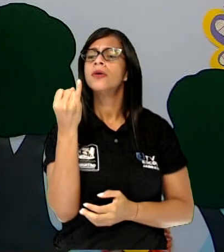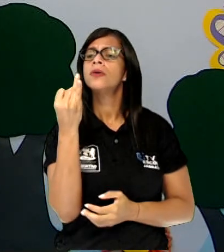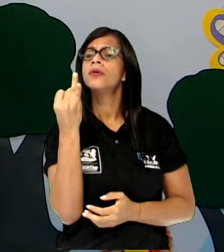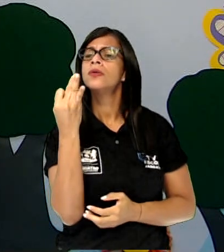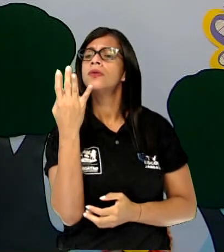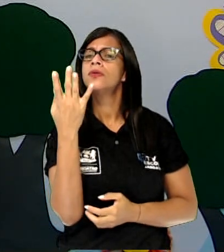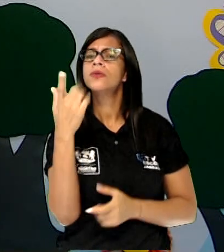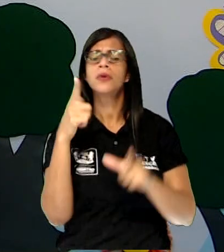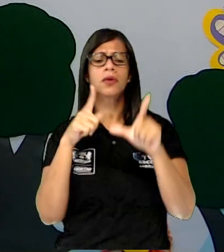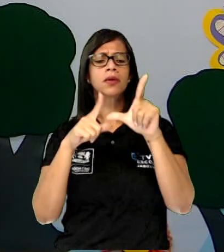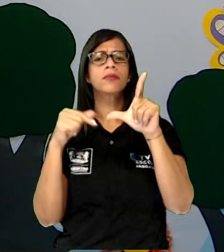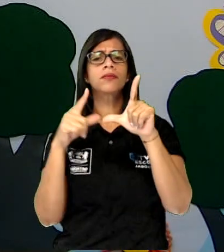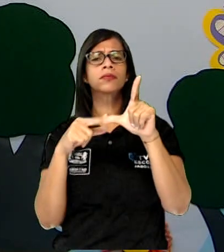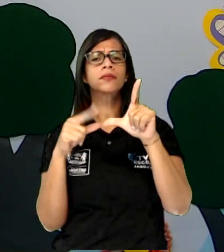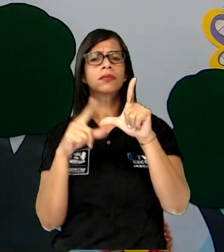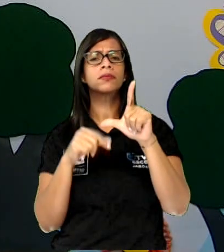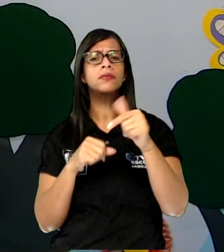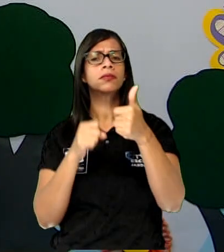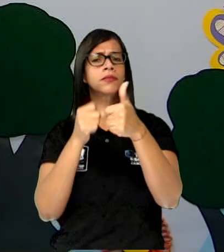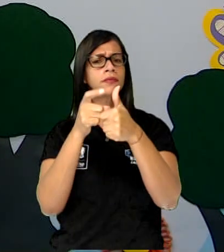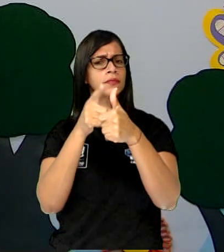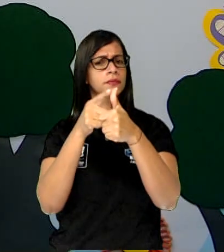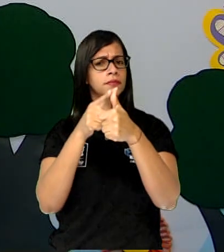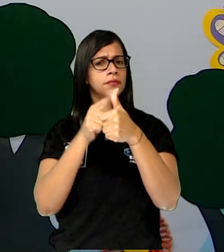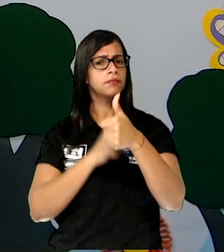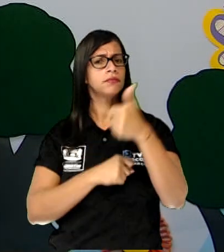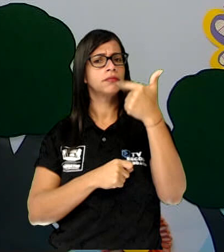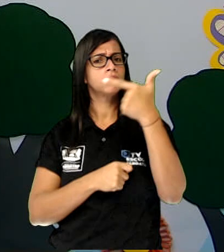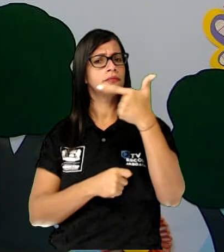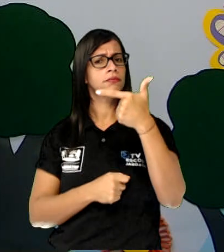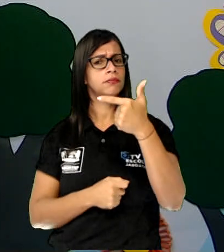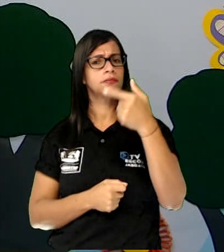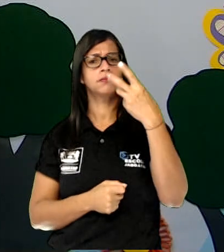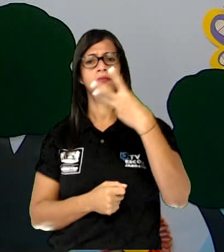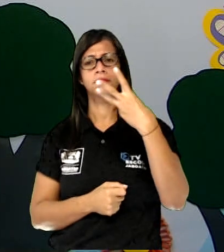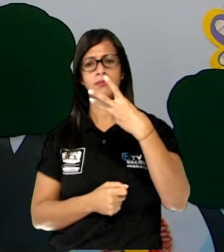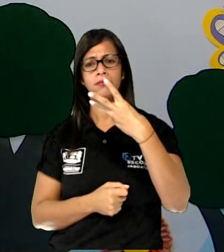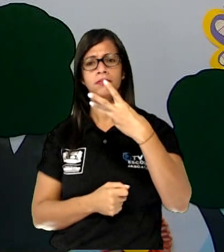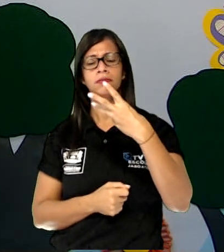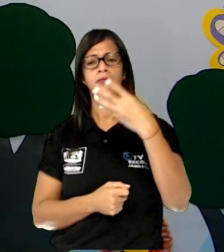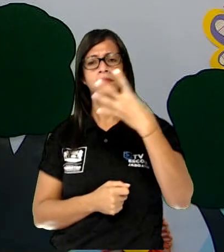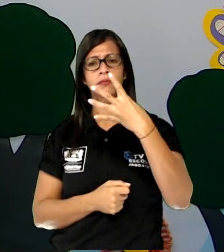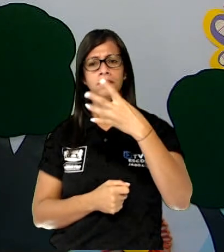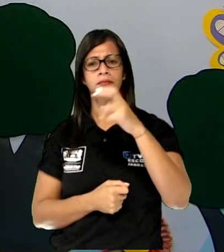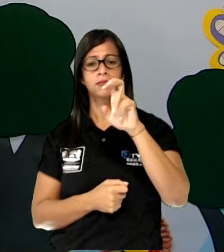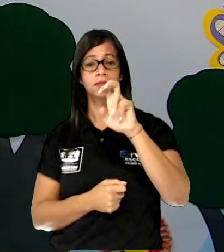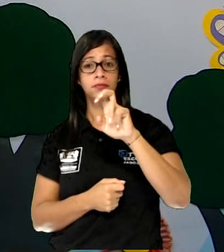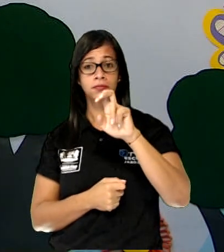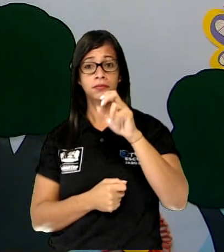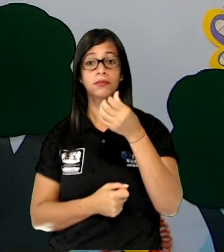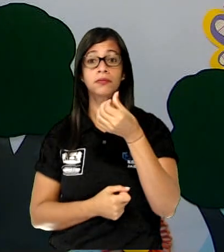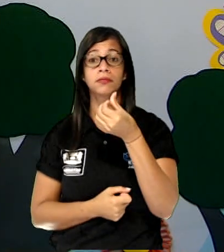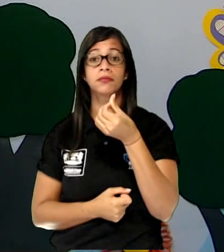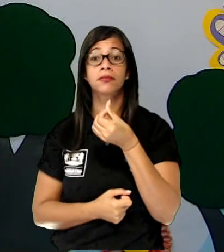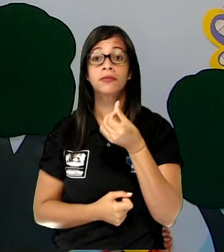a palavra coruja? Vamos contar? Uma, duas, três, quatro, cinco, seis. Seis letrinhas.